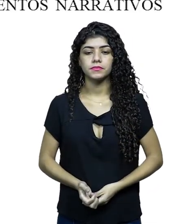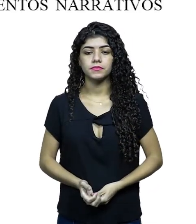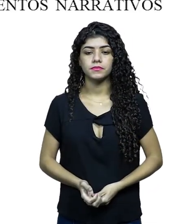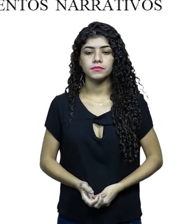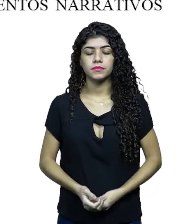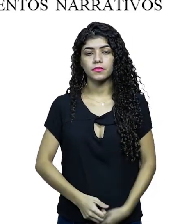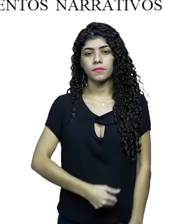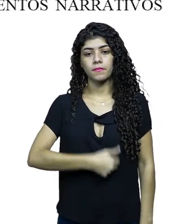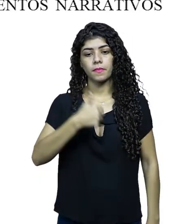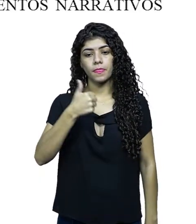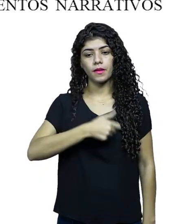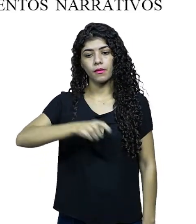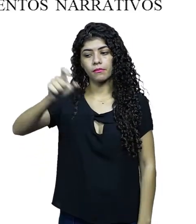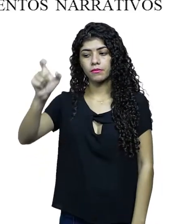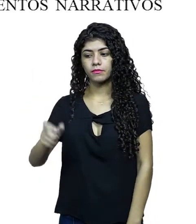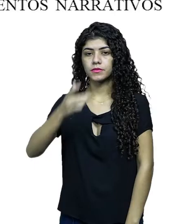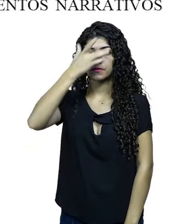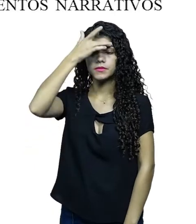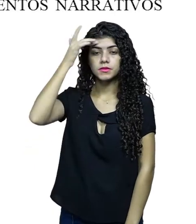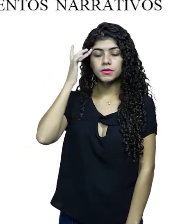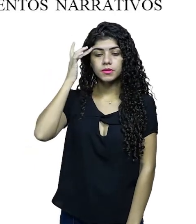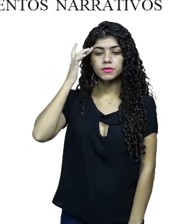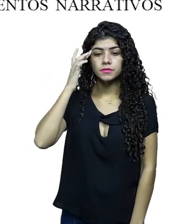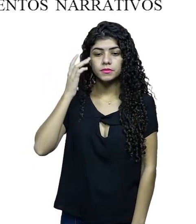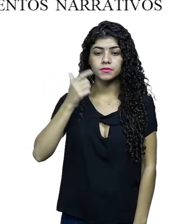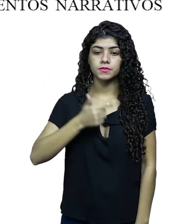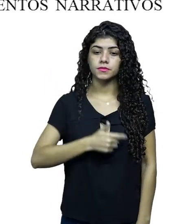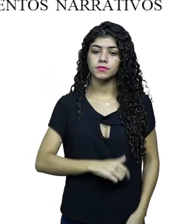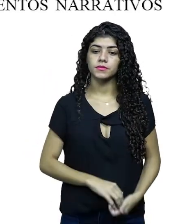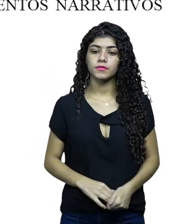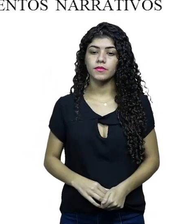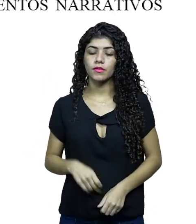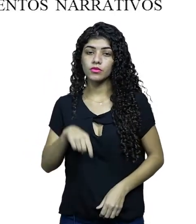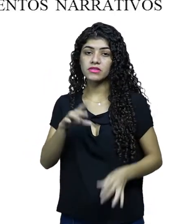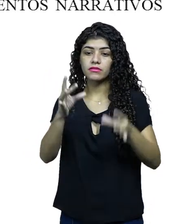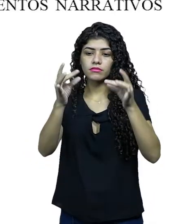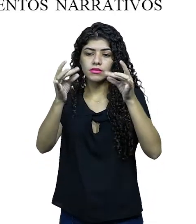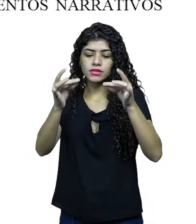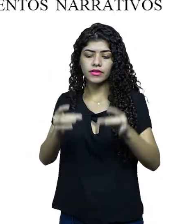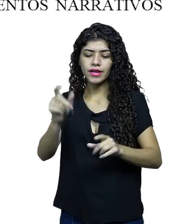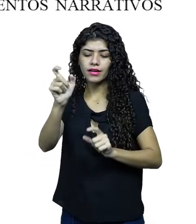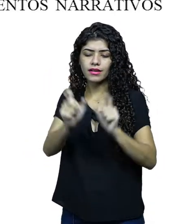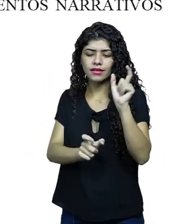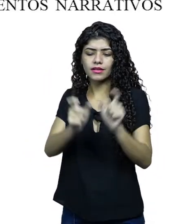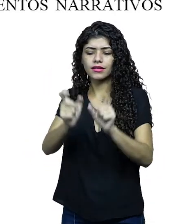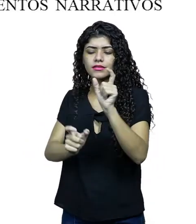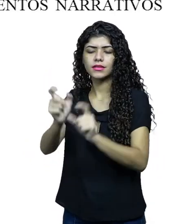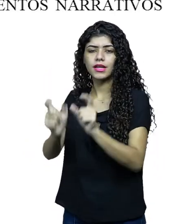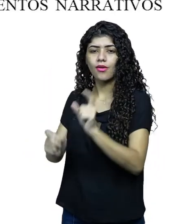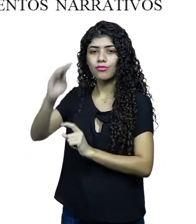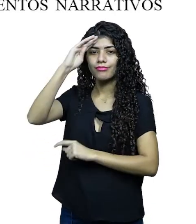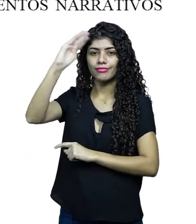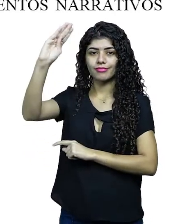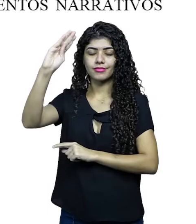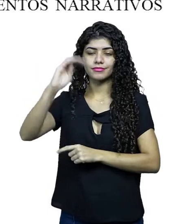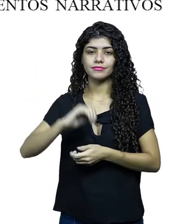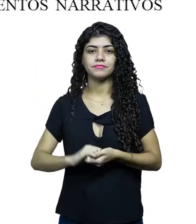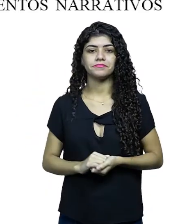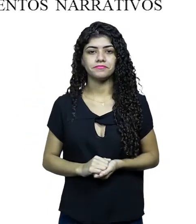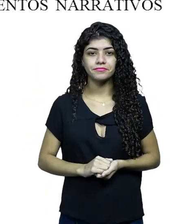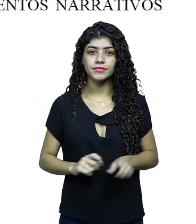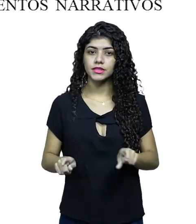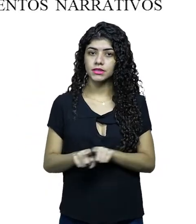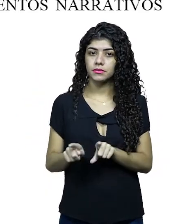ficção. Um, perfil dos personagens. Nesse item, você vai descrever cada um dos seus personagens